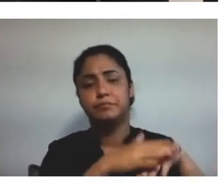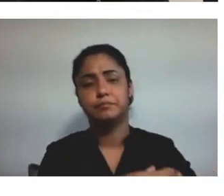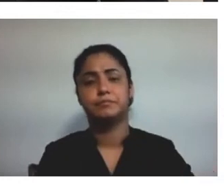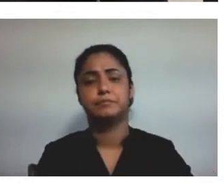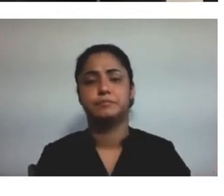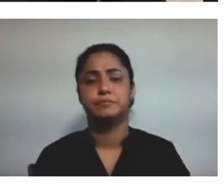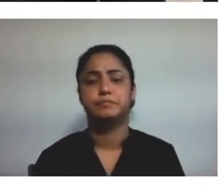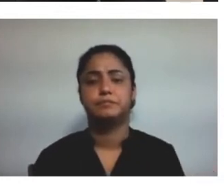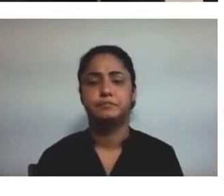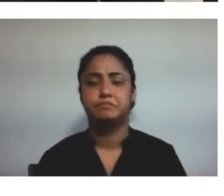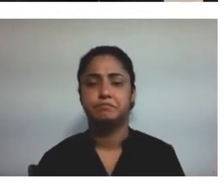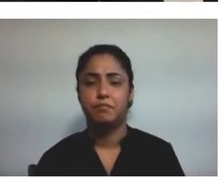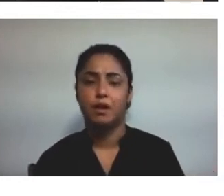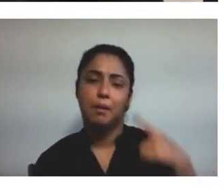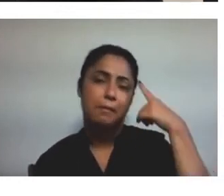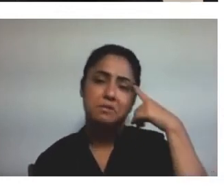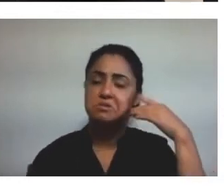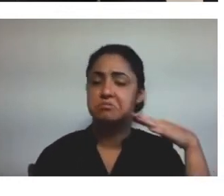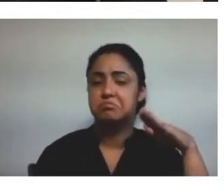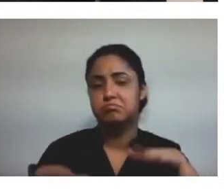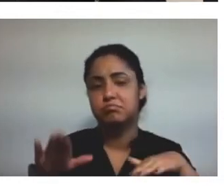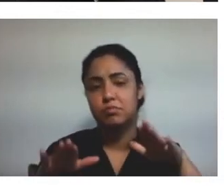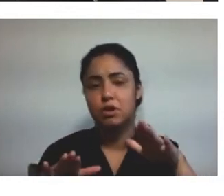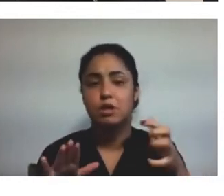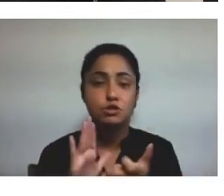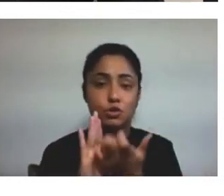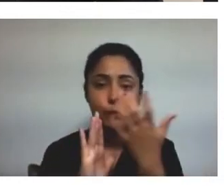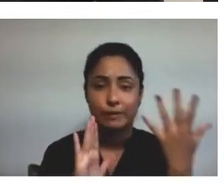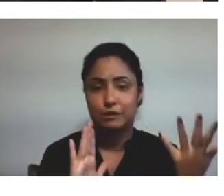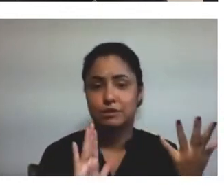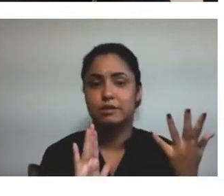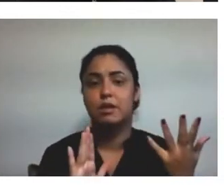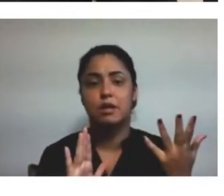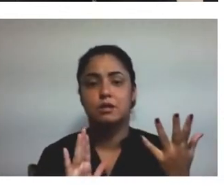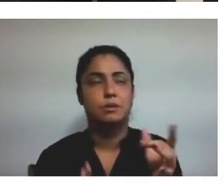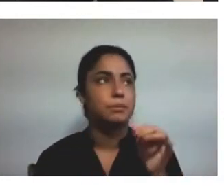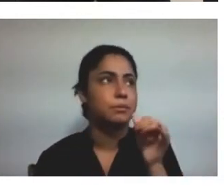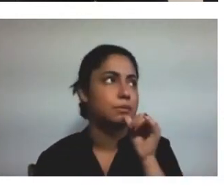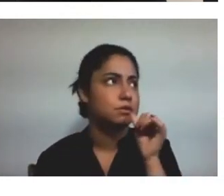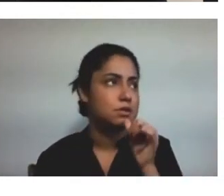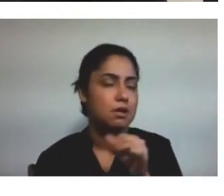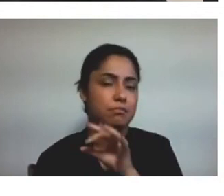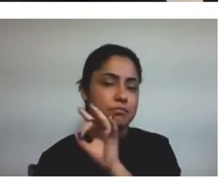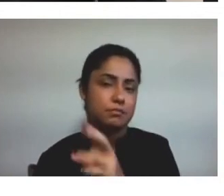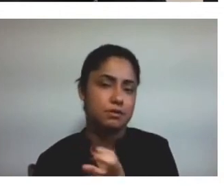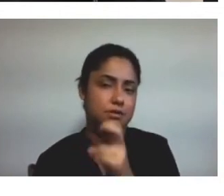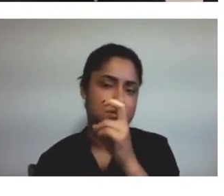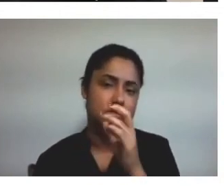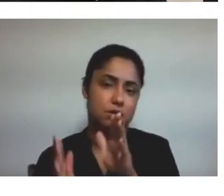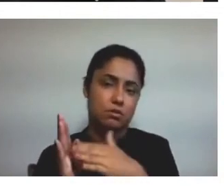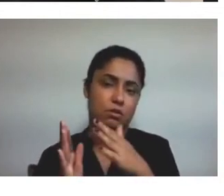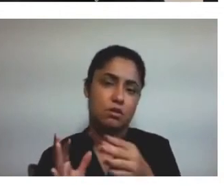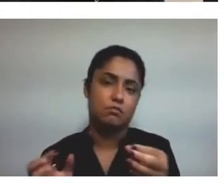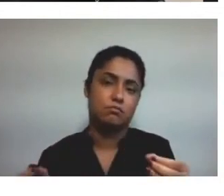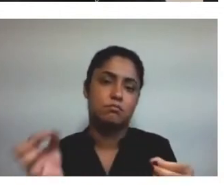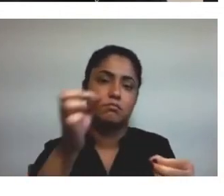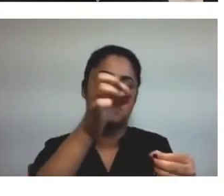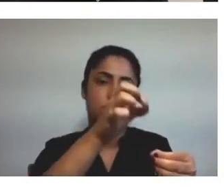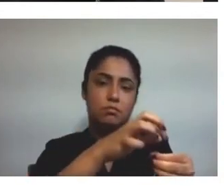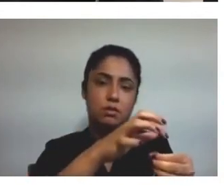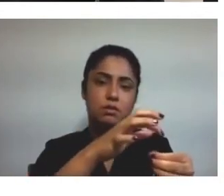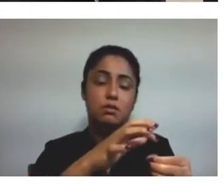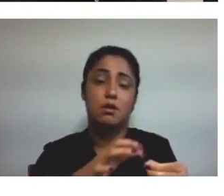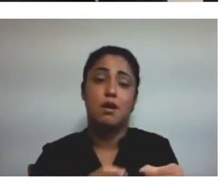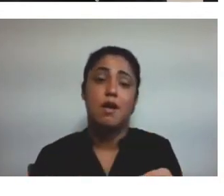seguindo alguma lógica, algum critério quantitativo, né? Por exemplo, a cada cinco livros era uma pecinha de isopor. E, à